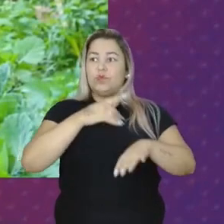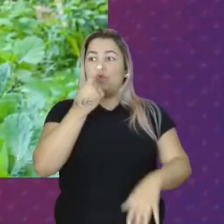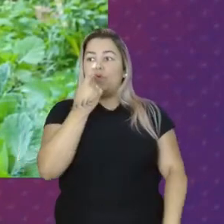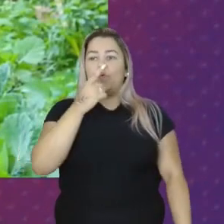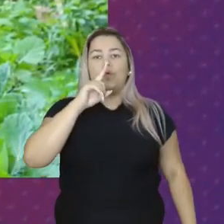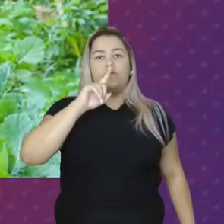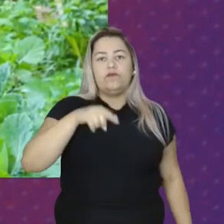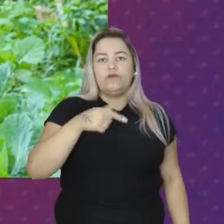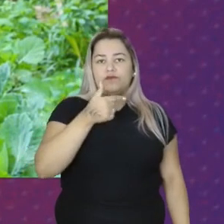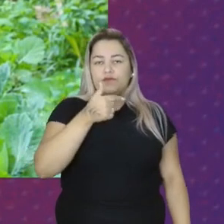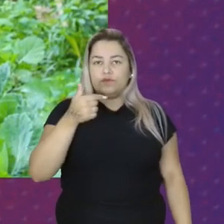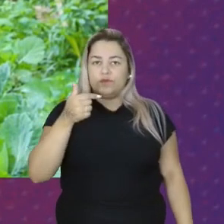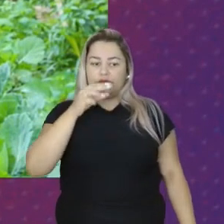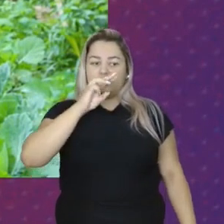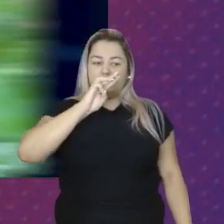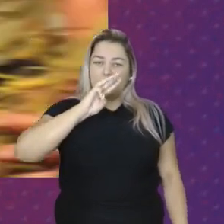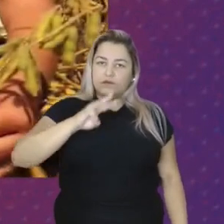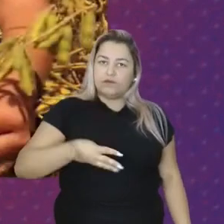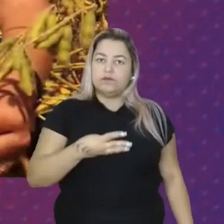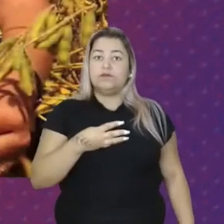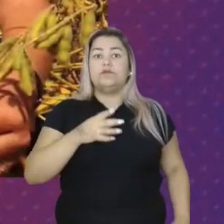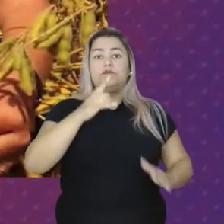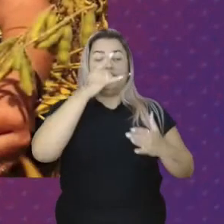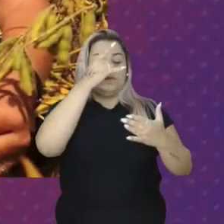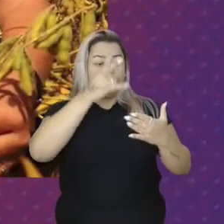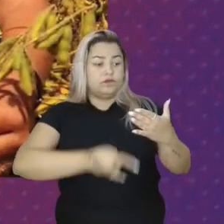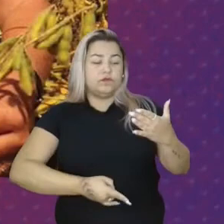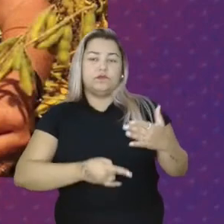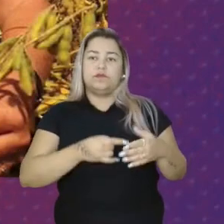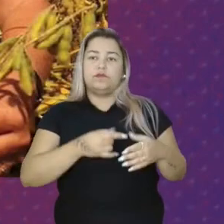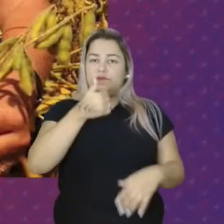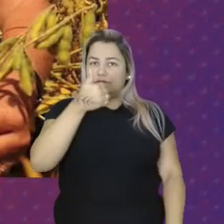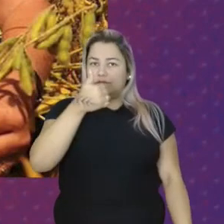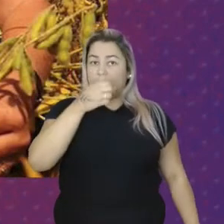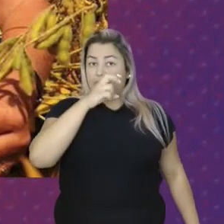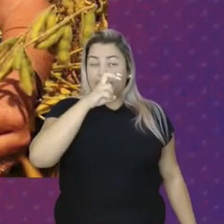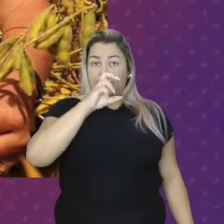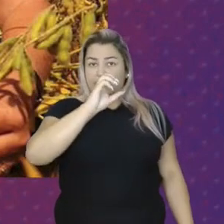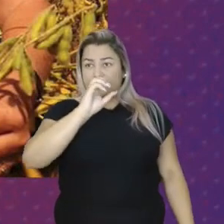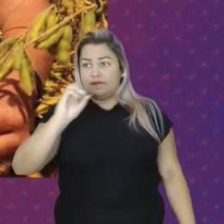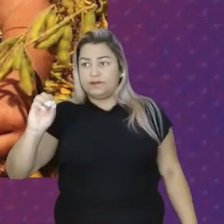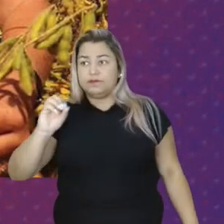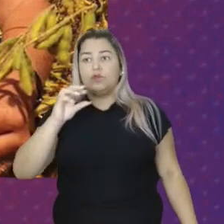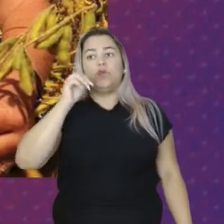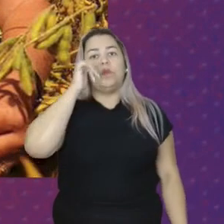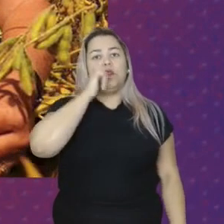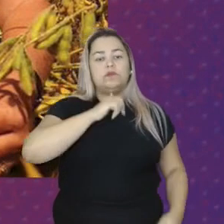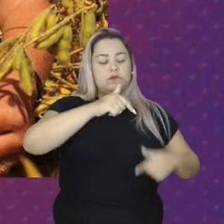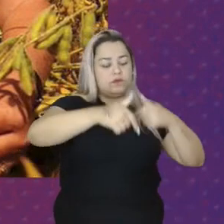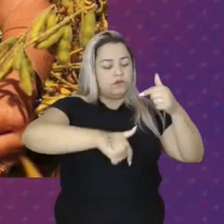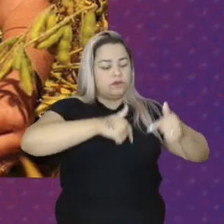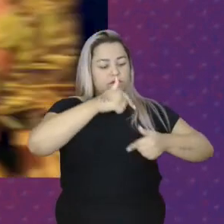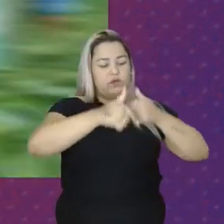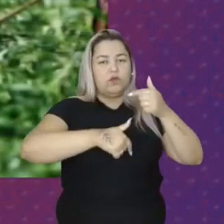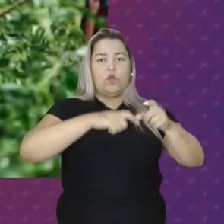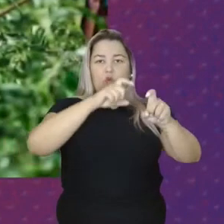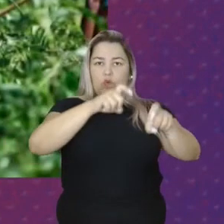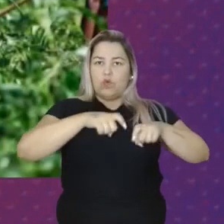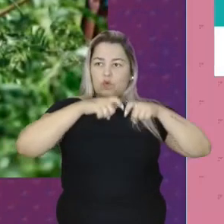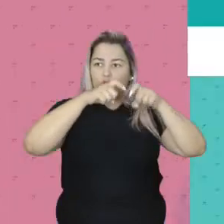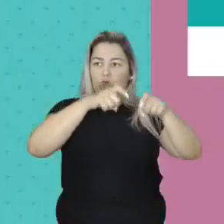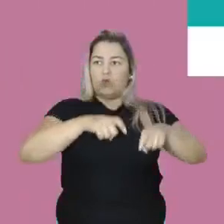,22 Milhões De documentos Que beneficiaram Em torno De 550 mil Mulheres Trabalhadoras Rurais